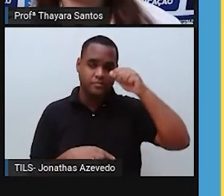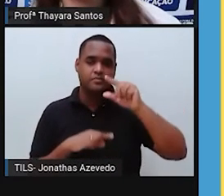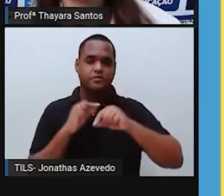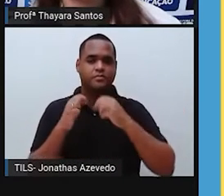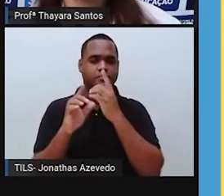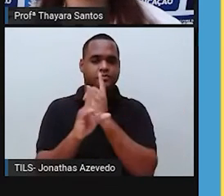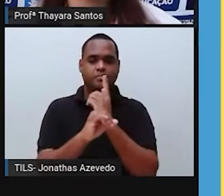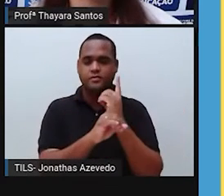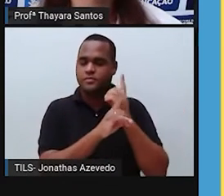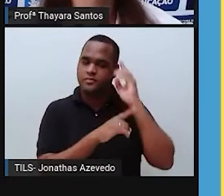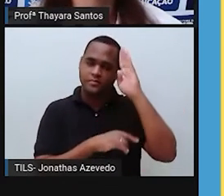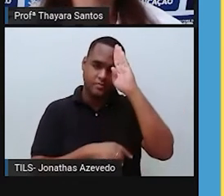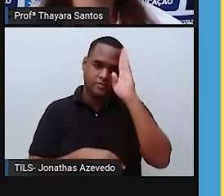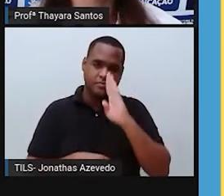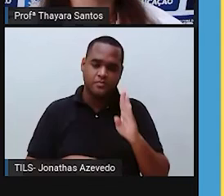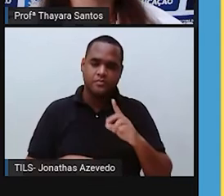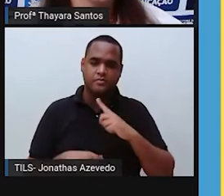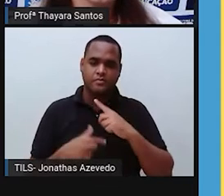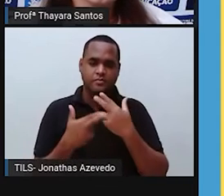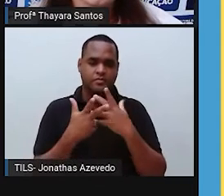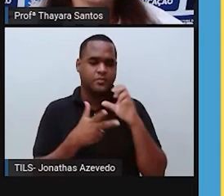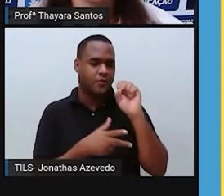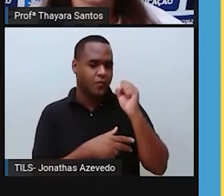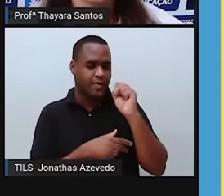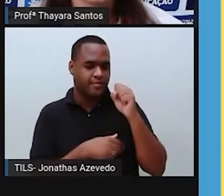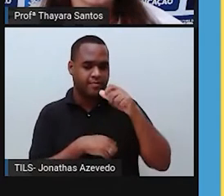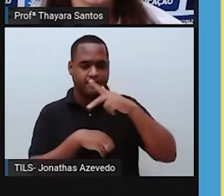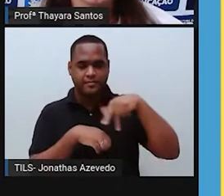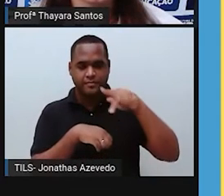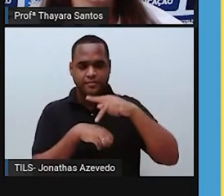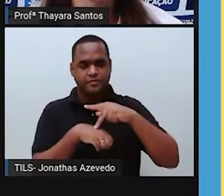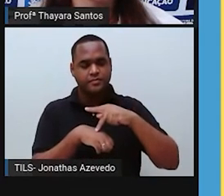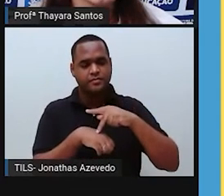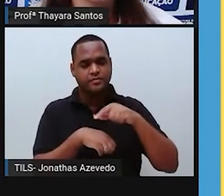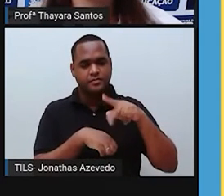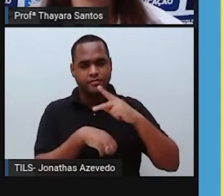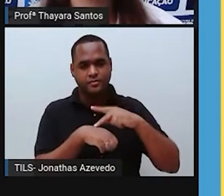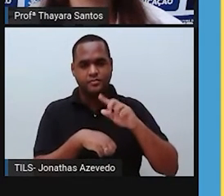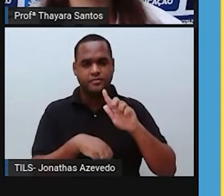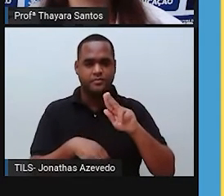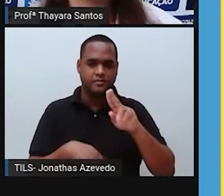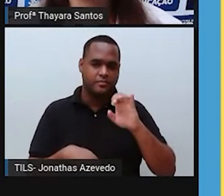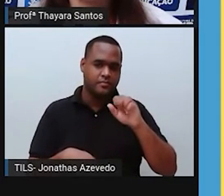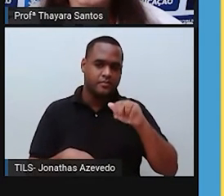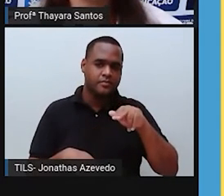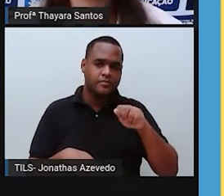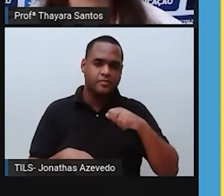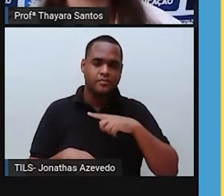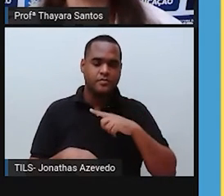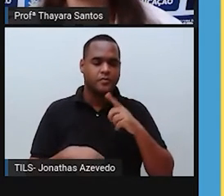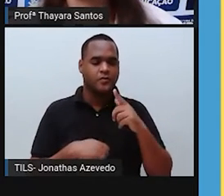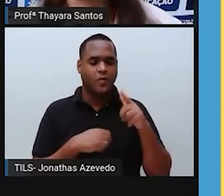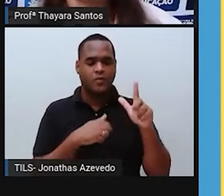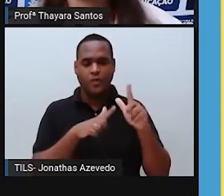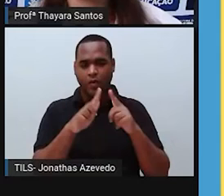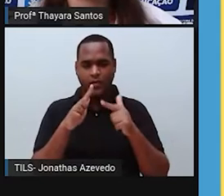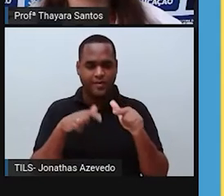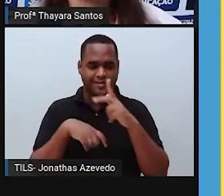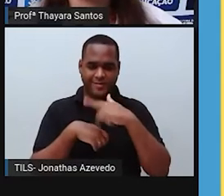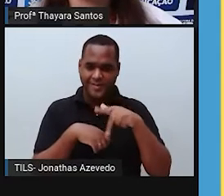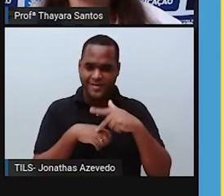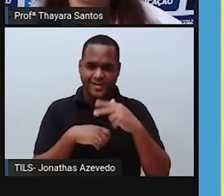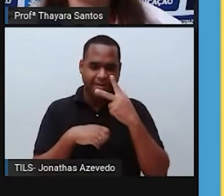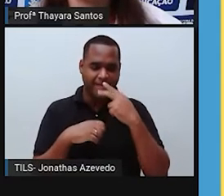aqui no Brasil, ela também existe em mais oito países da América do Sul. Guiana, então, outros países que fazem